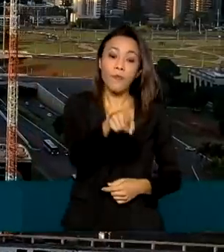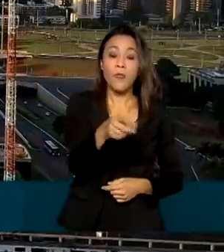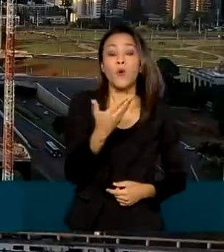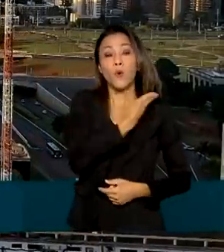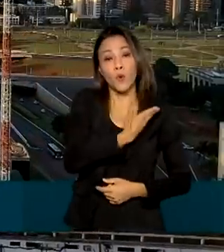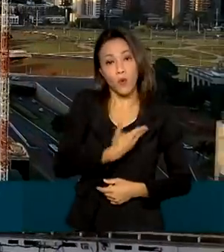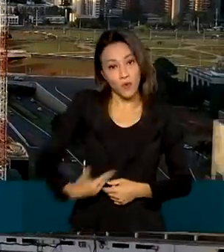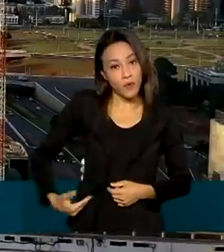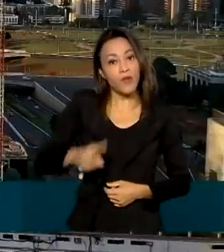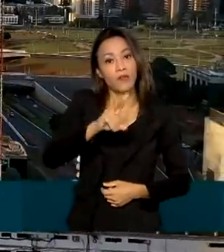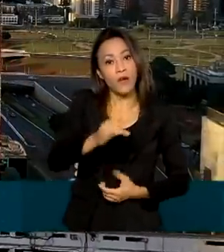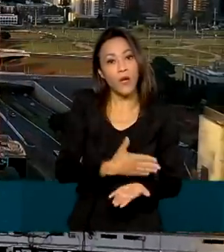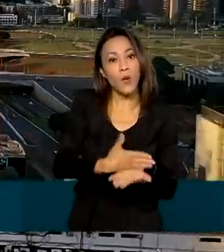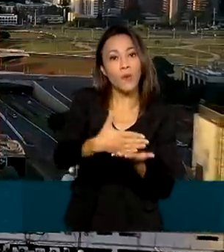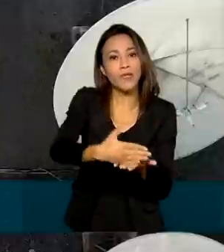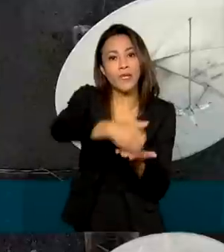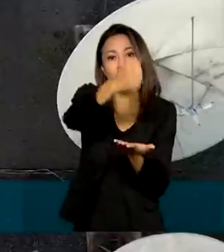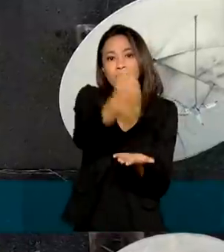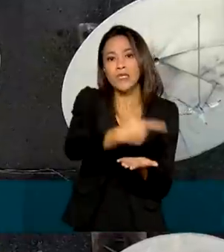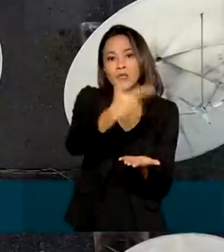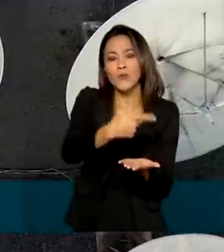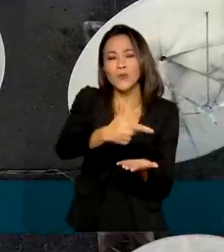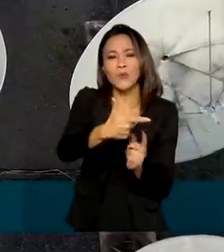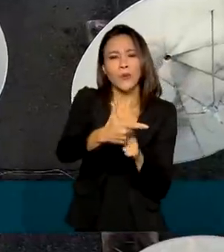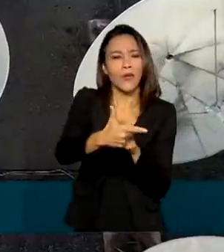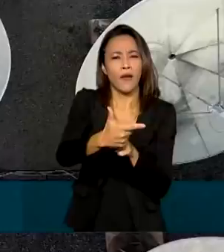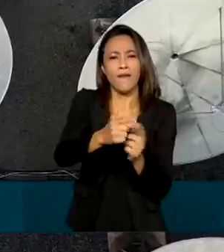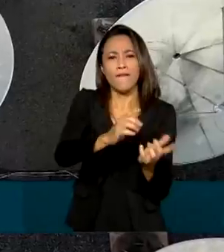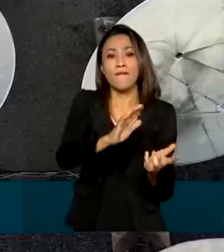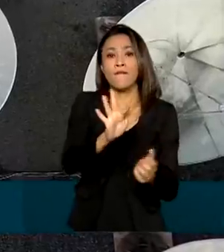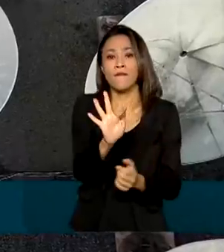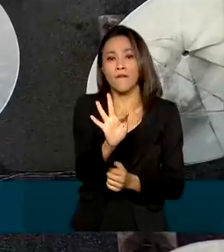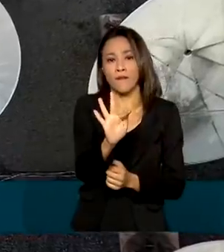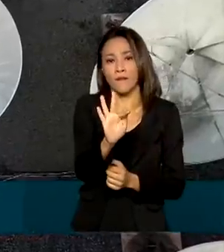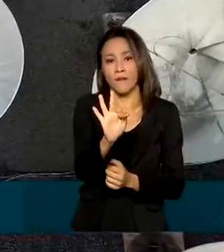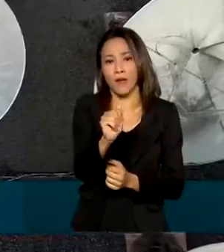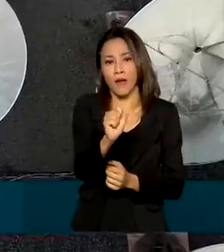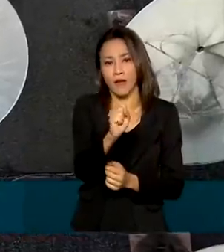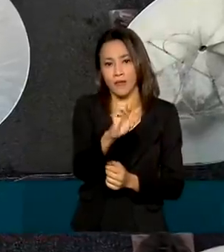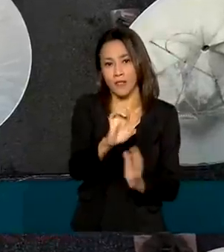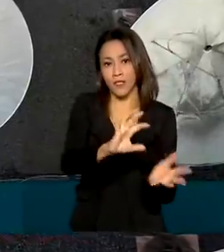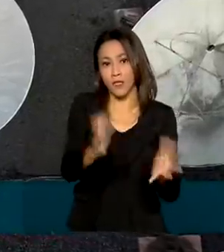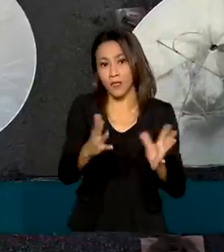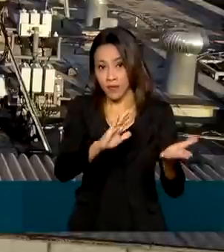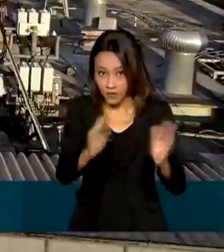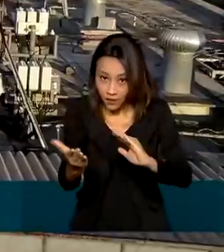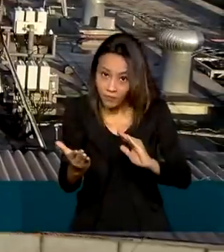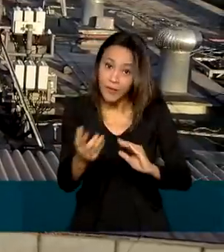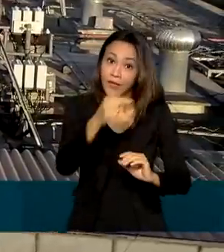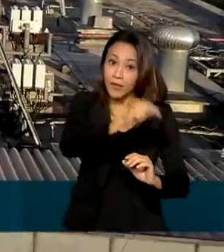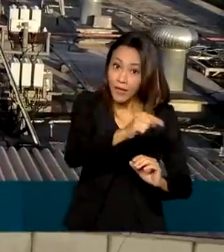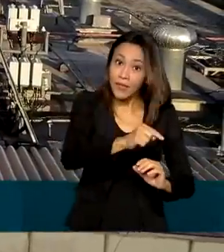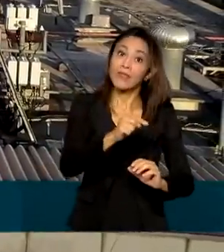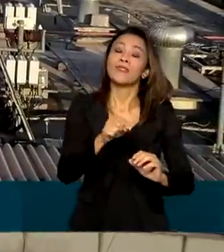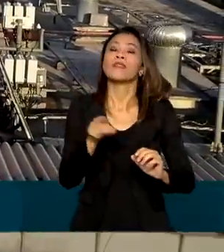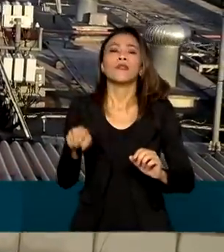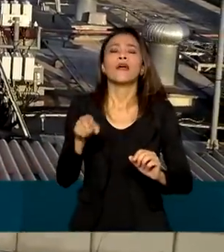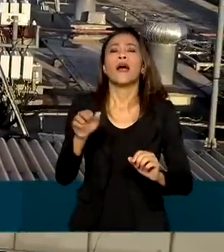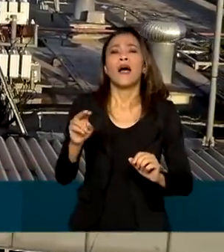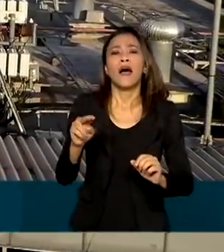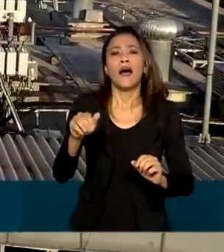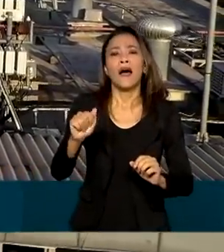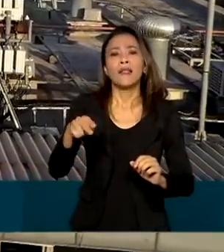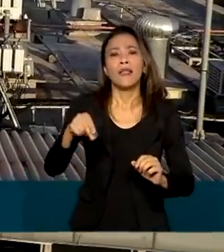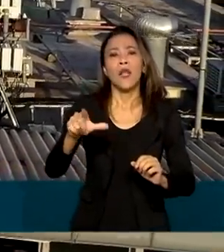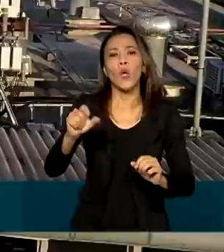dar início à segunda fase de transição da TV aberta do sinal analógico para o digital. A medida vai beneficiar